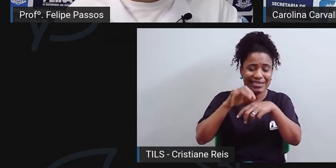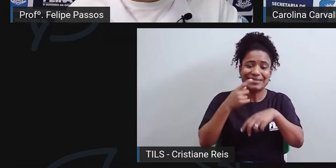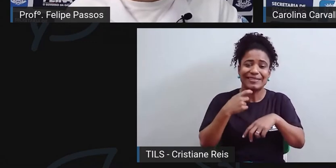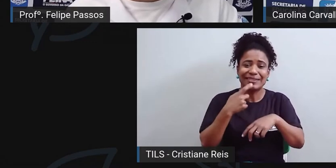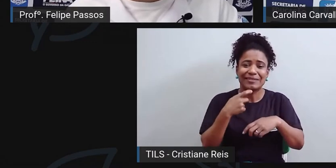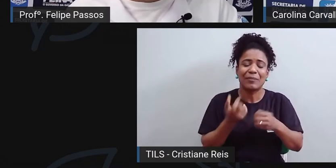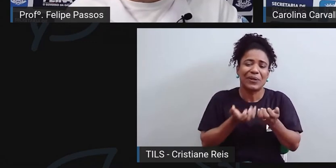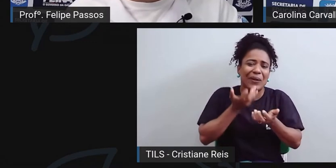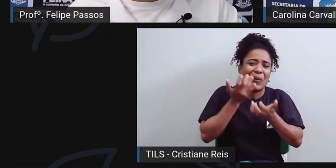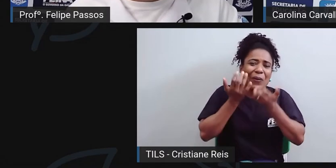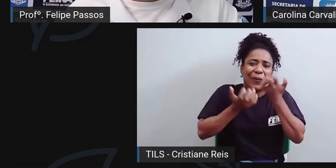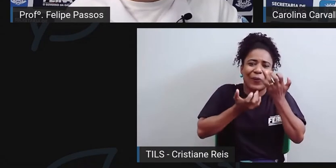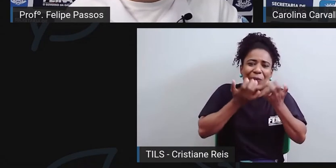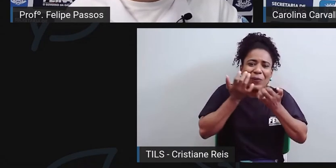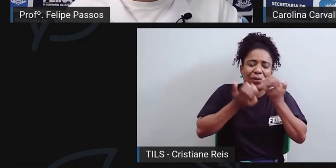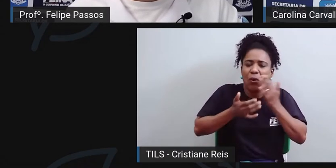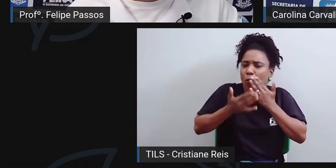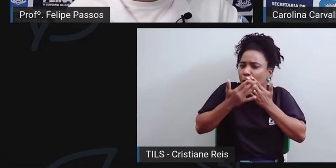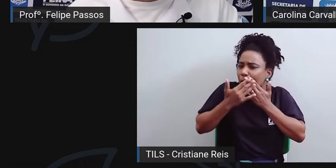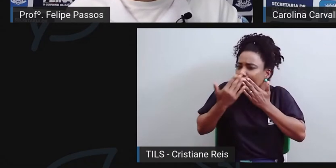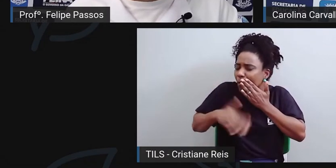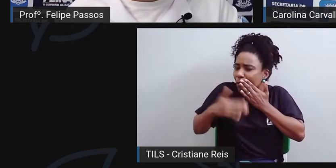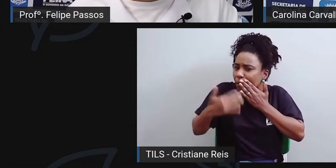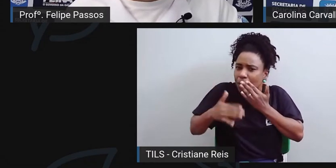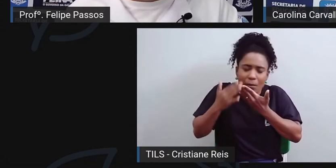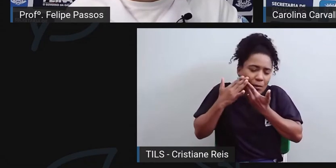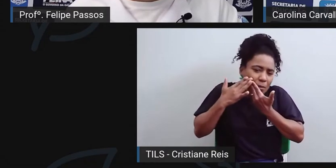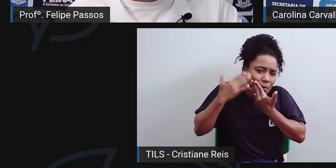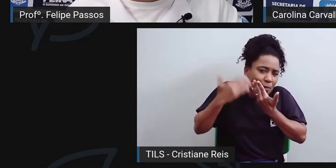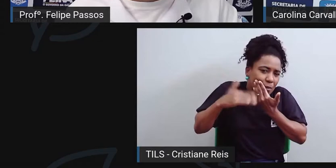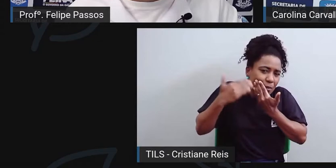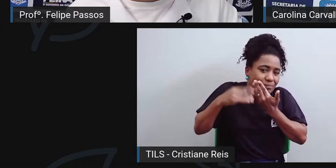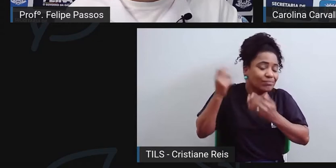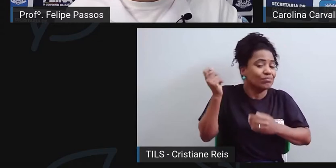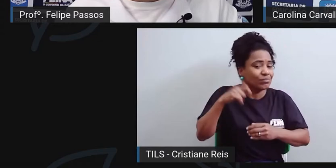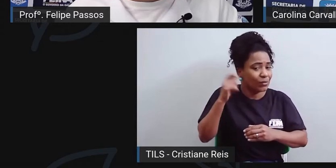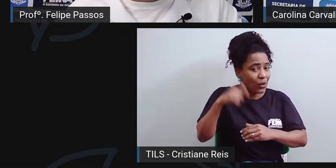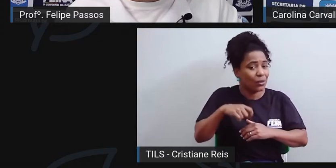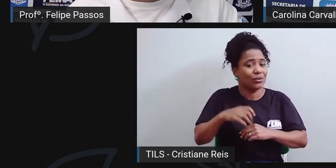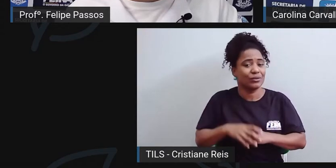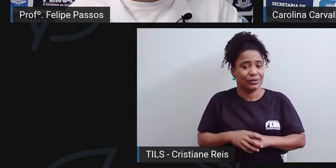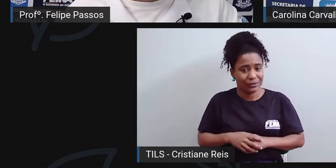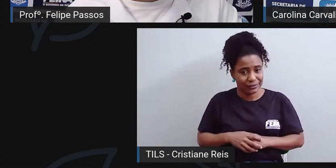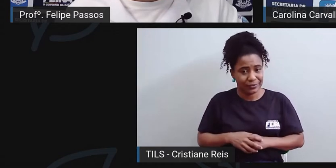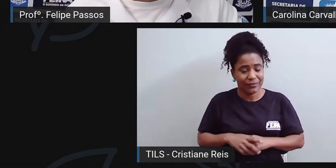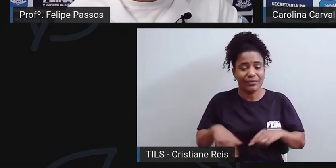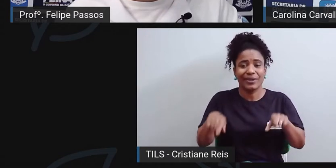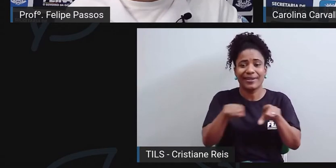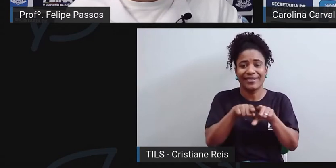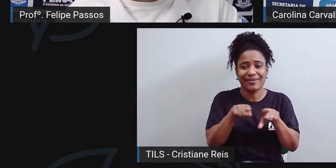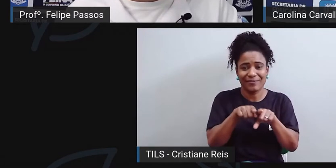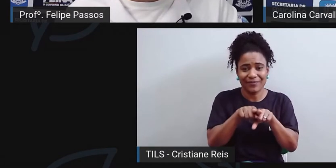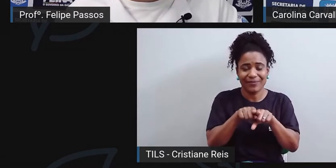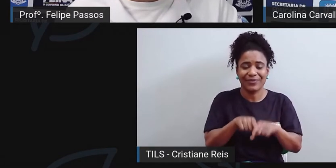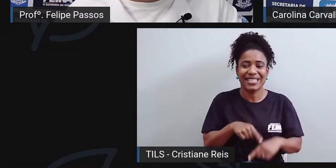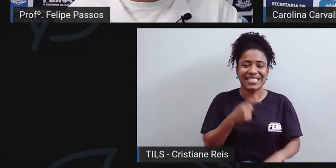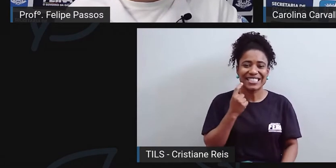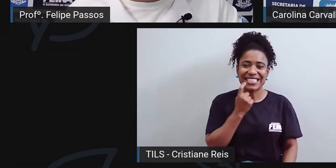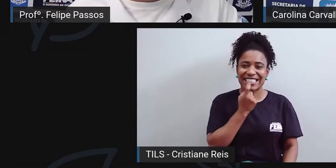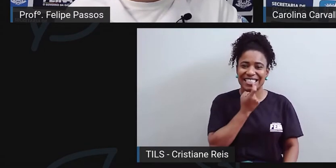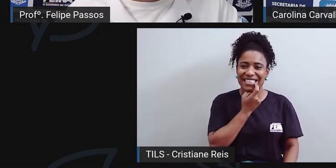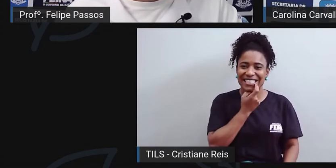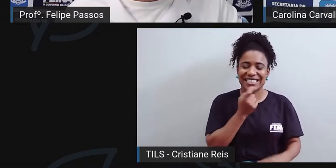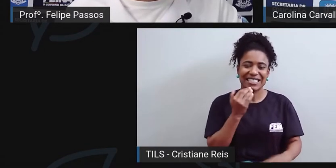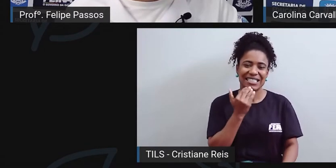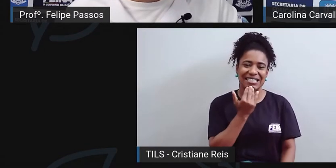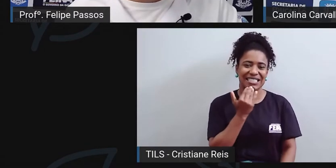queimaduras na gengiva. E pode também desgastar os dentes de maneira